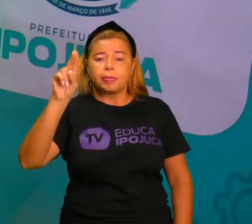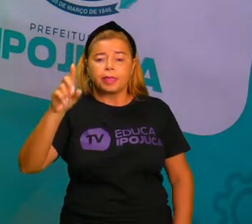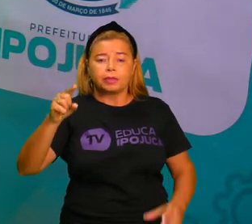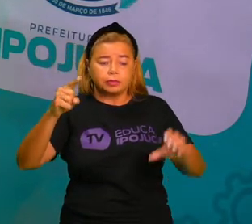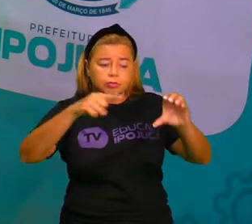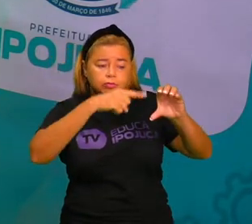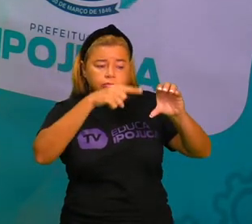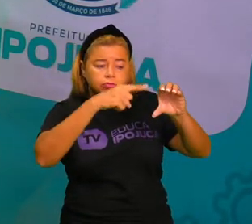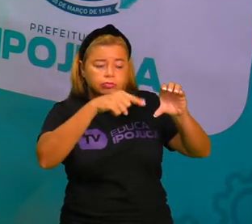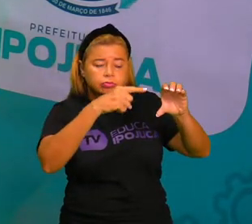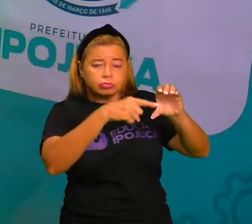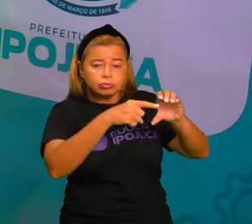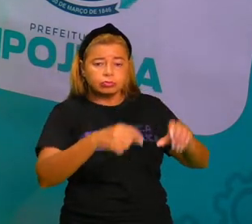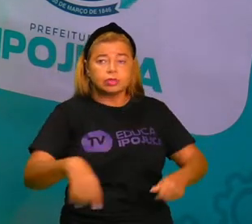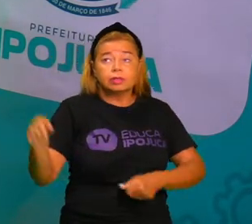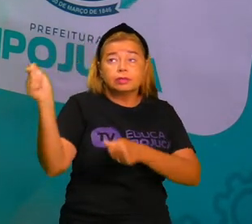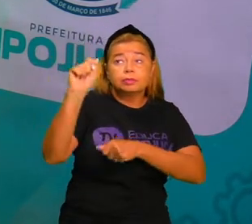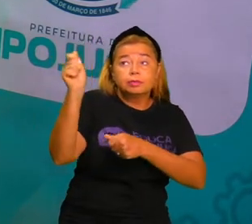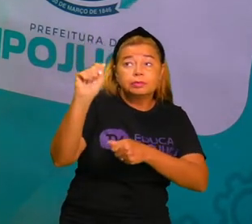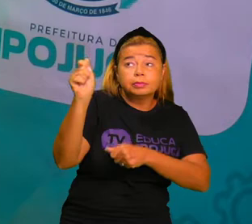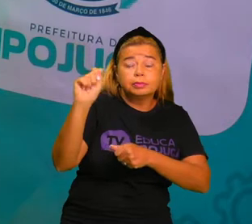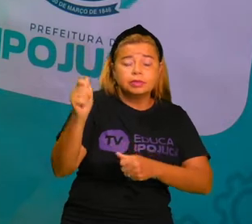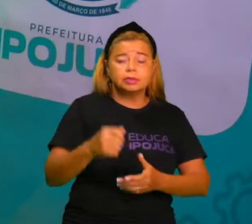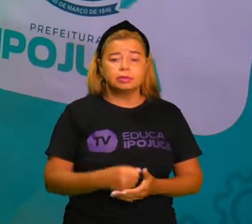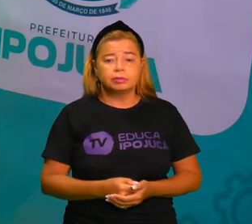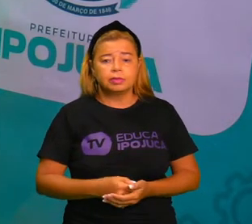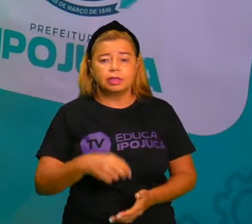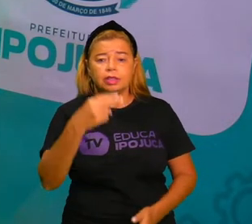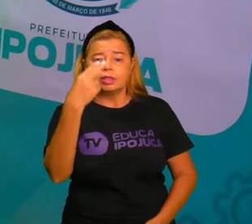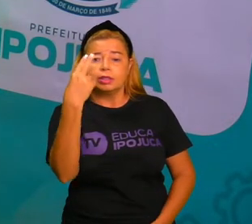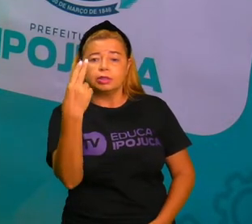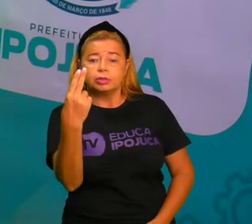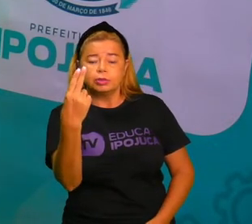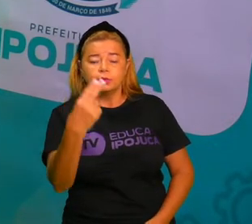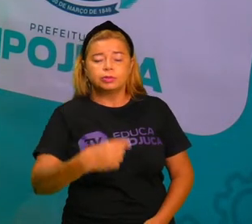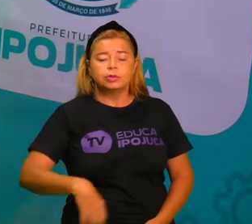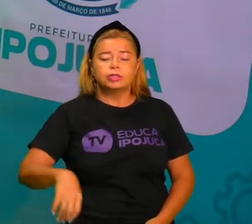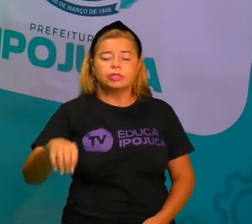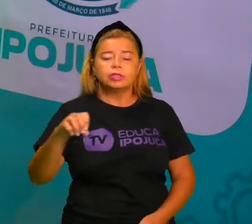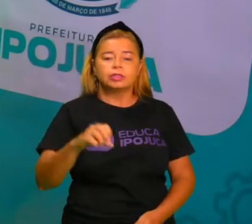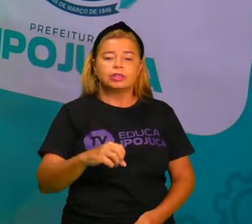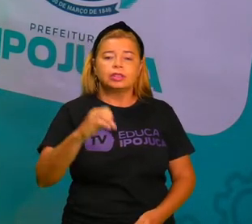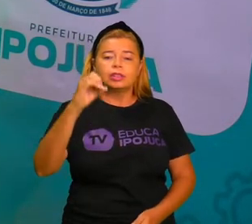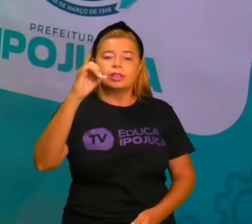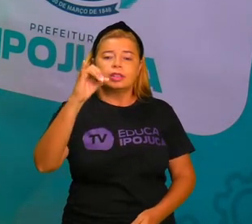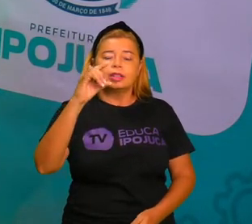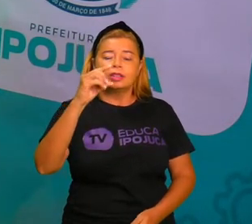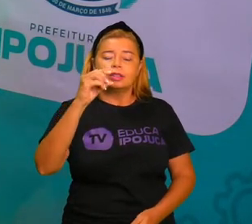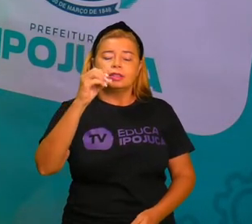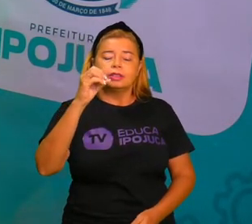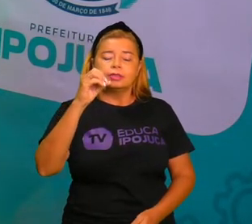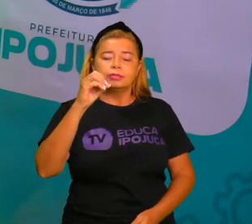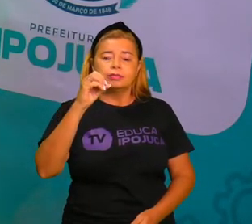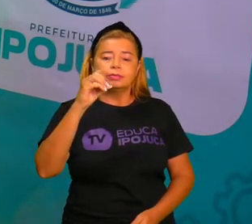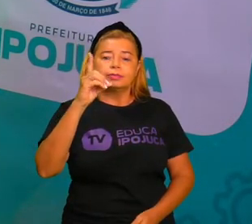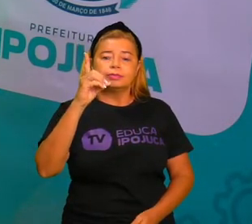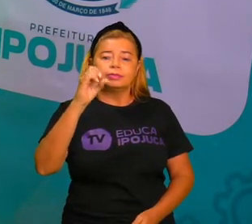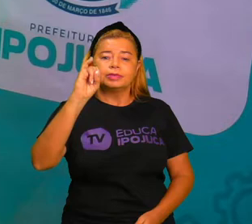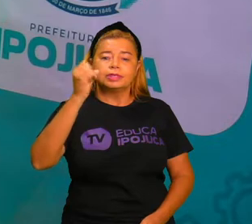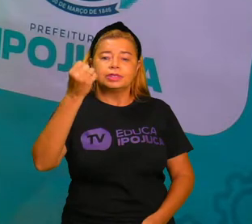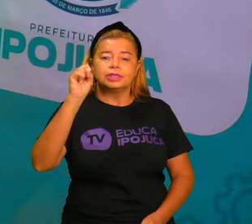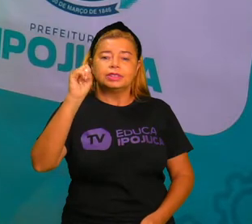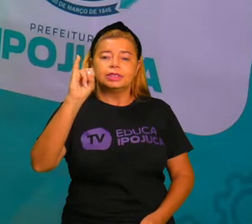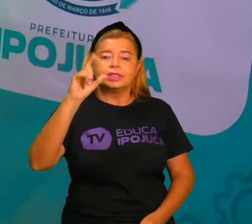Duas sílabas. Abri a boca duas vezes. Apito. Duas sílabas. Desculpa. Três